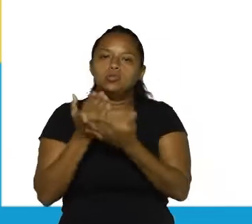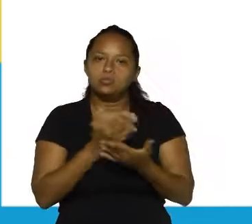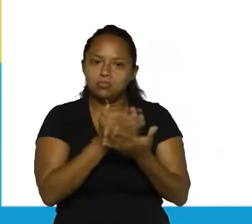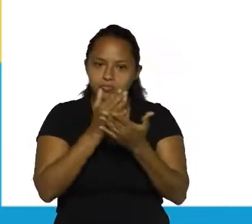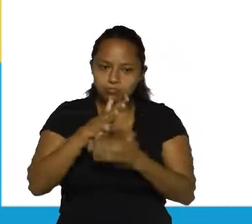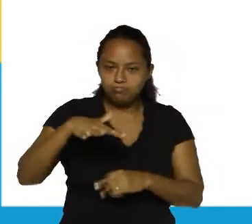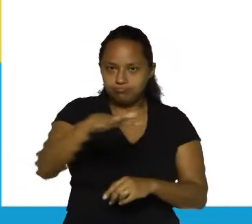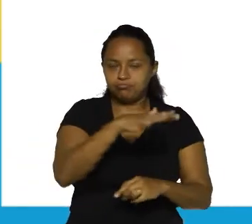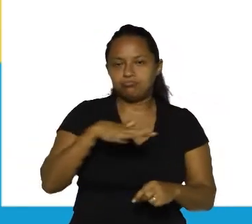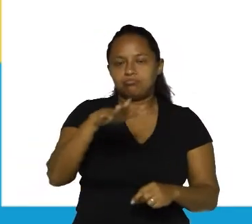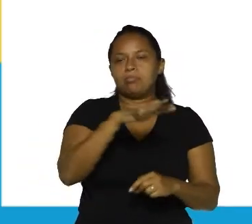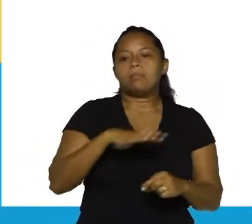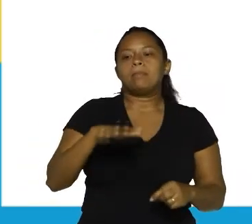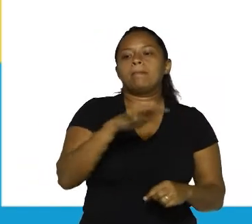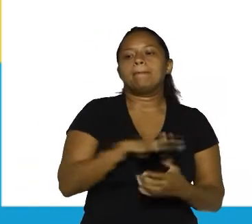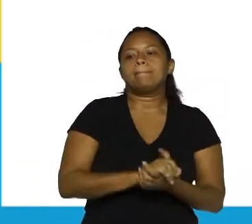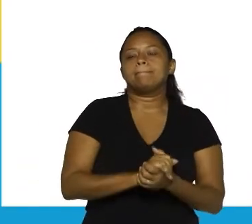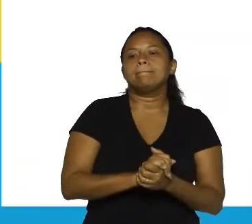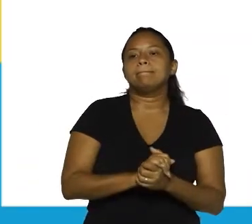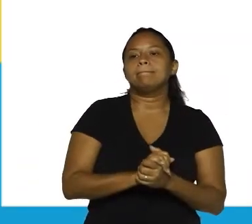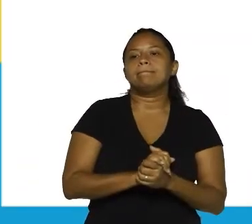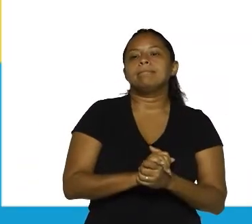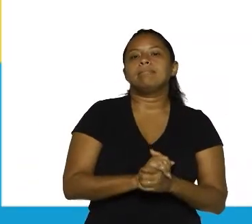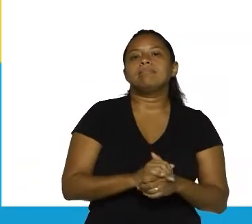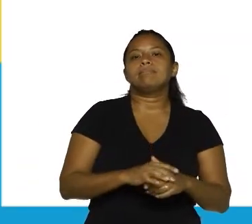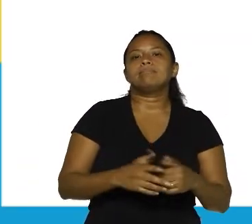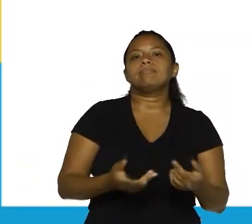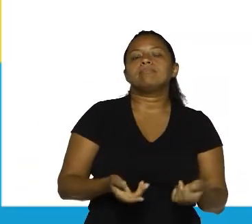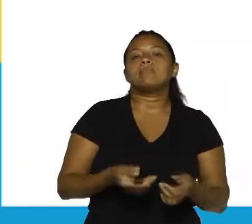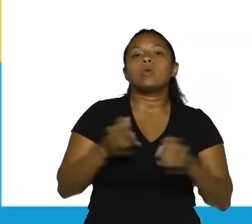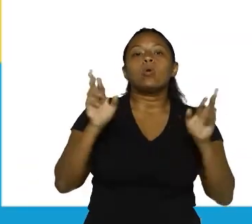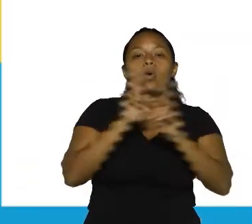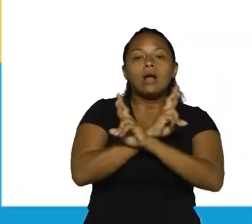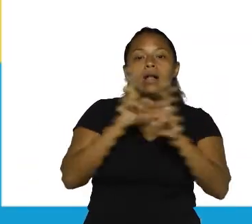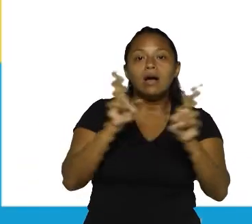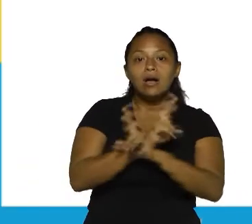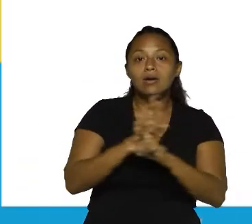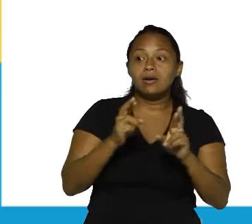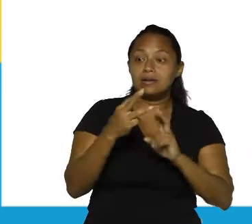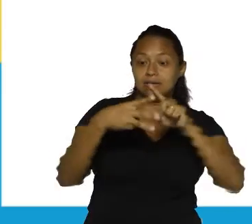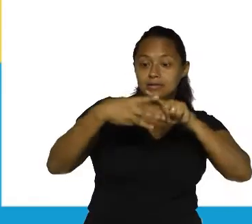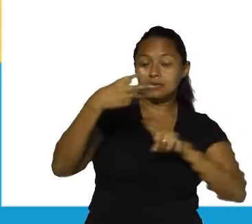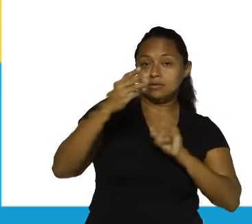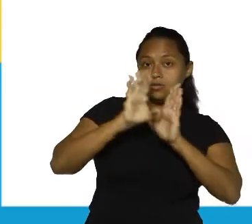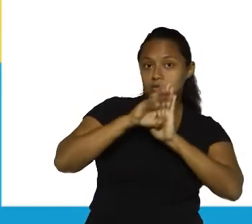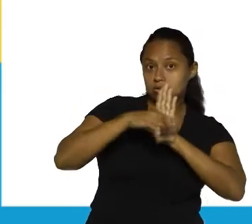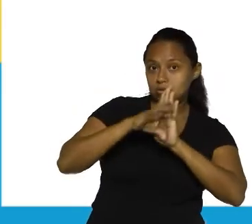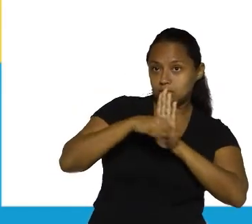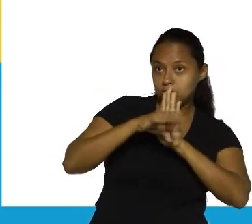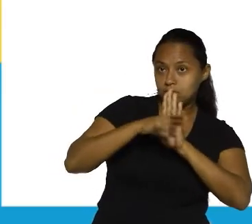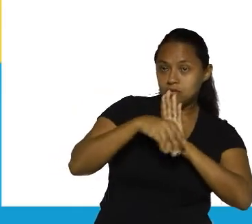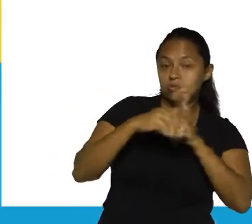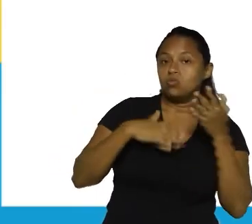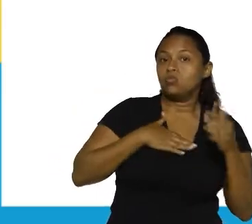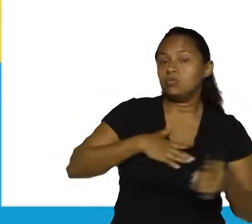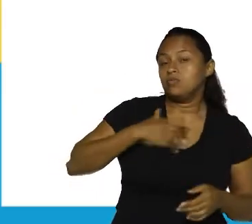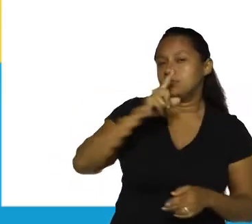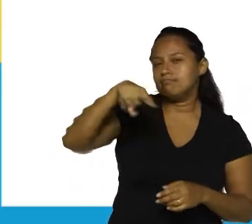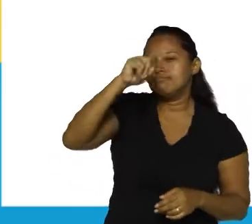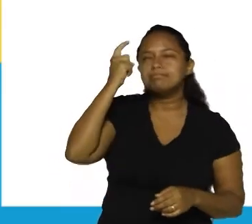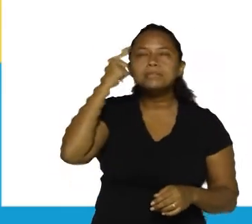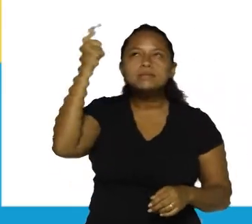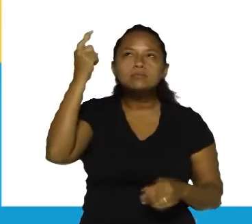sintaxe, beleza? Bom, com relação a esses três conceitos aqui. Eu gostaria que vocês